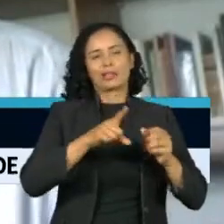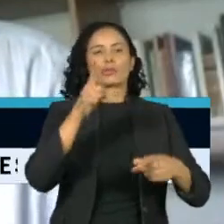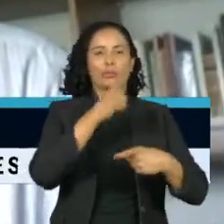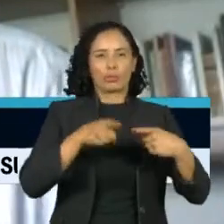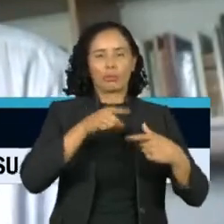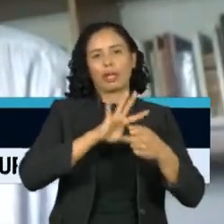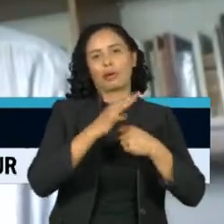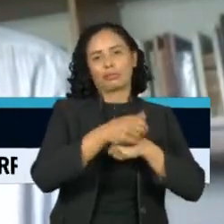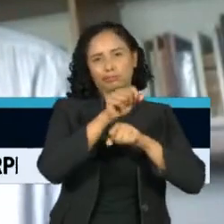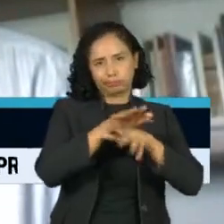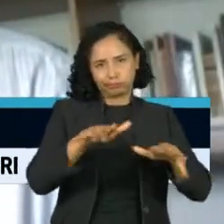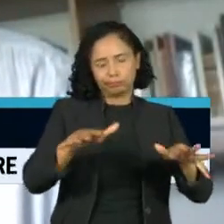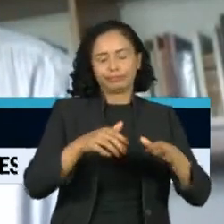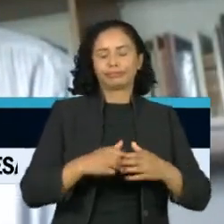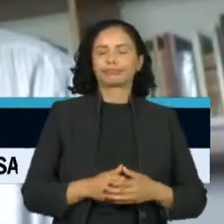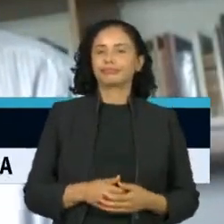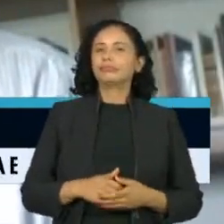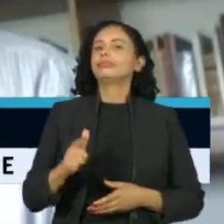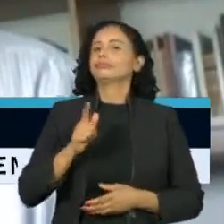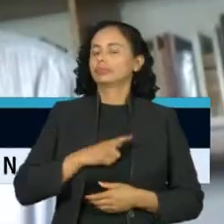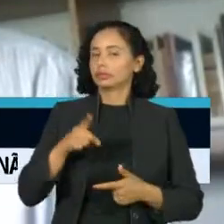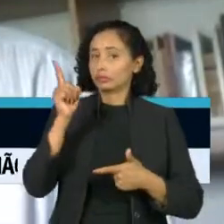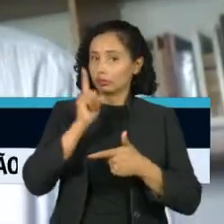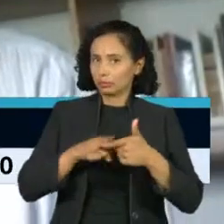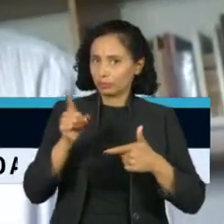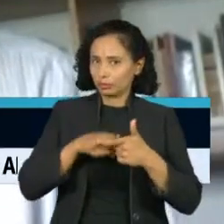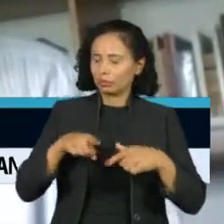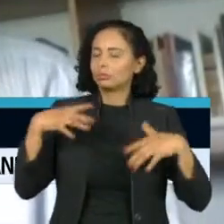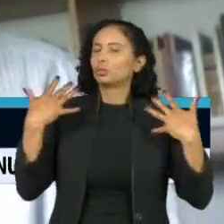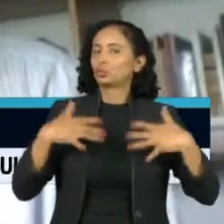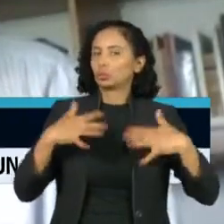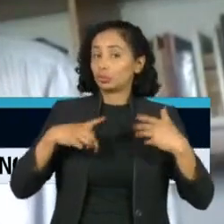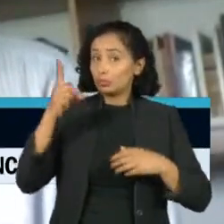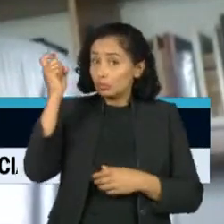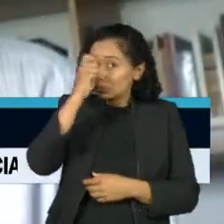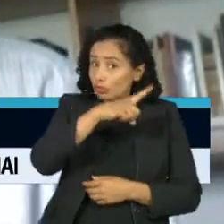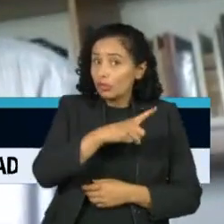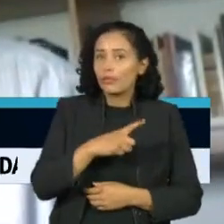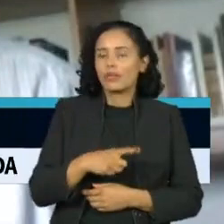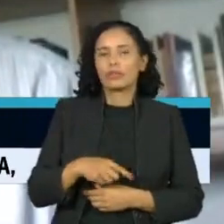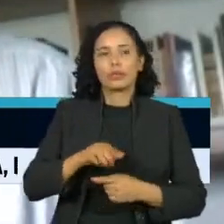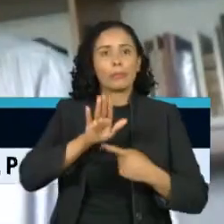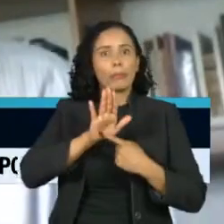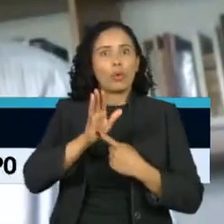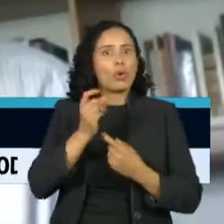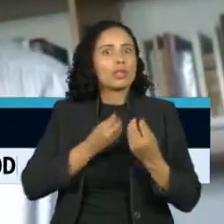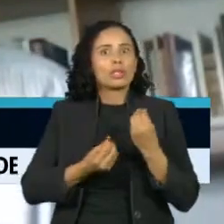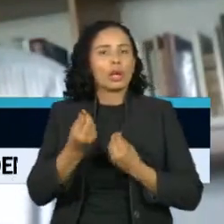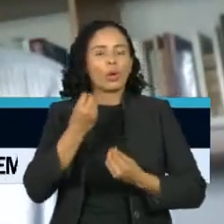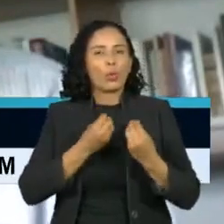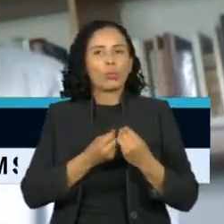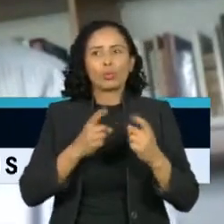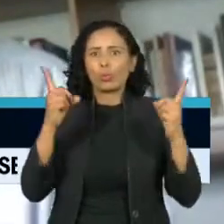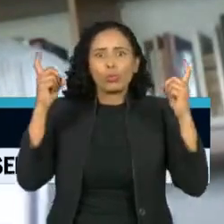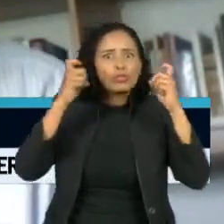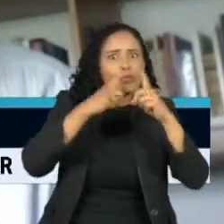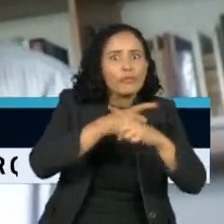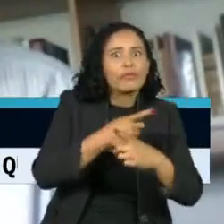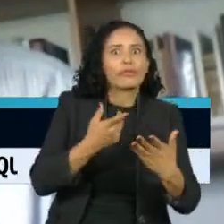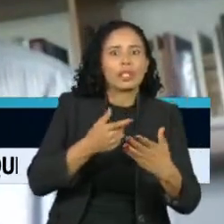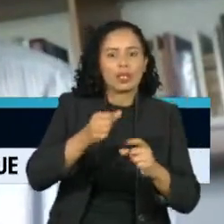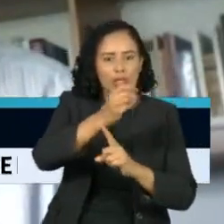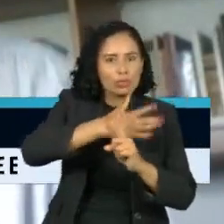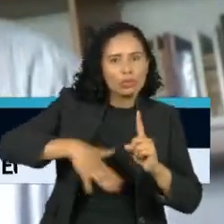lidando aqui com uma situação de desespero e que mostra o quão esgarçado está o tecido